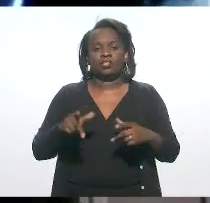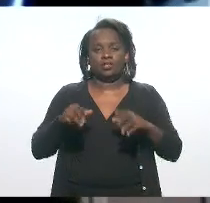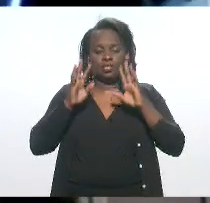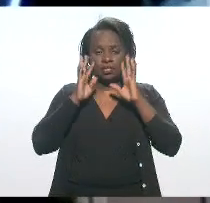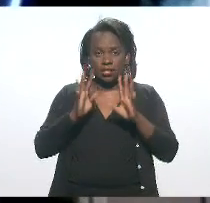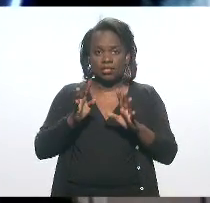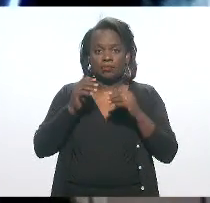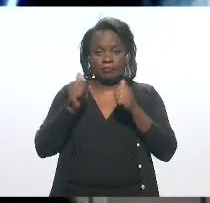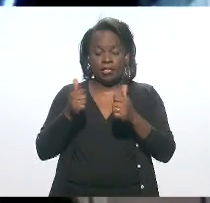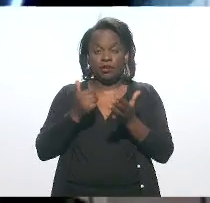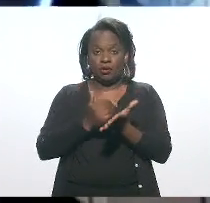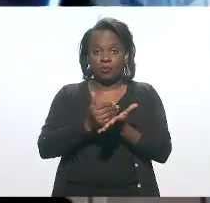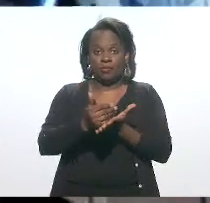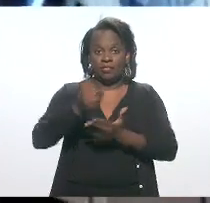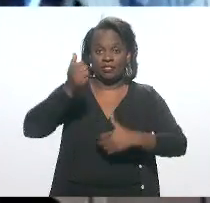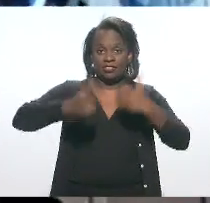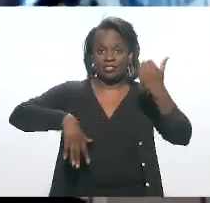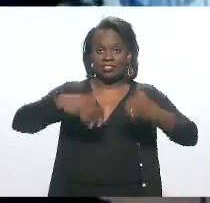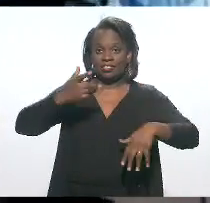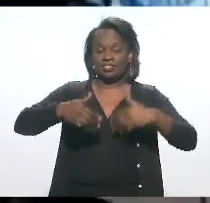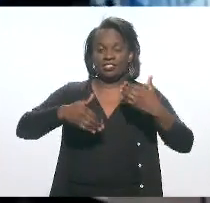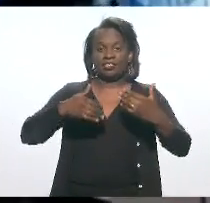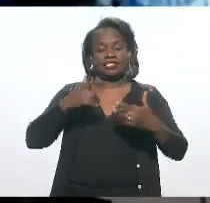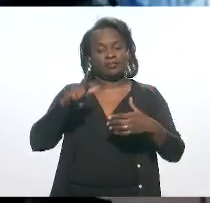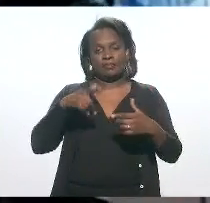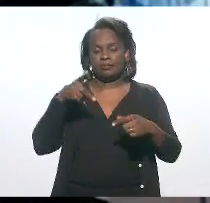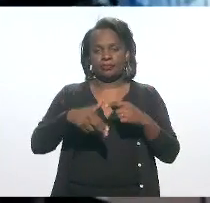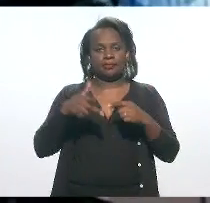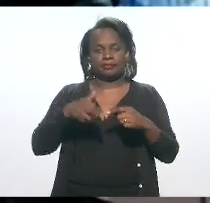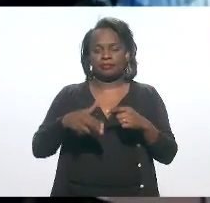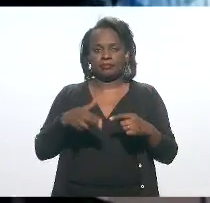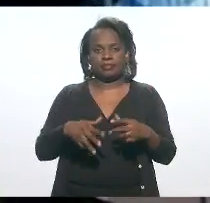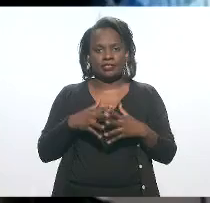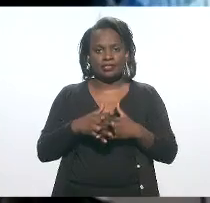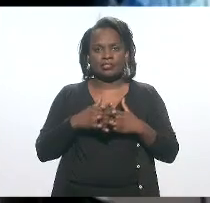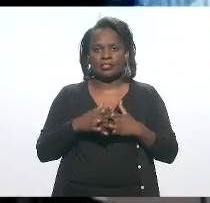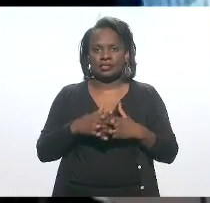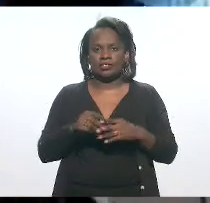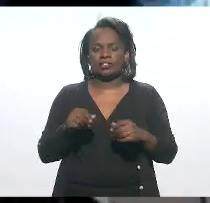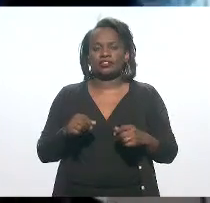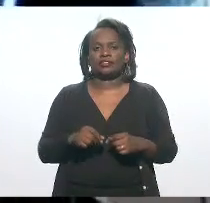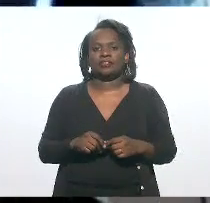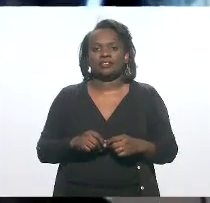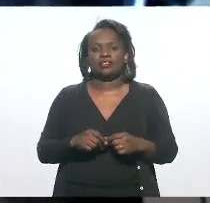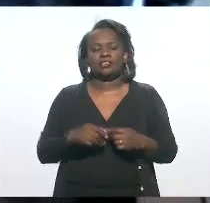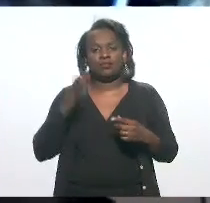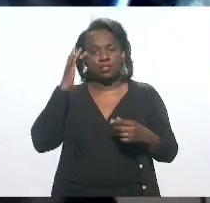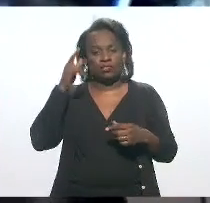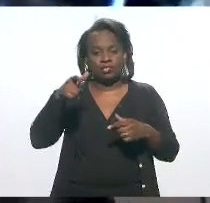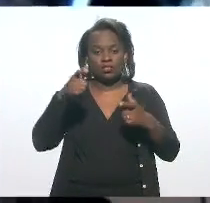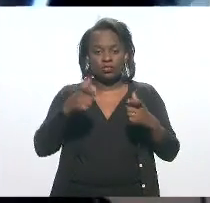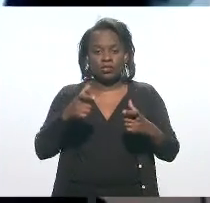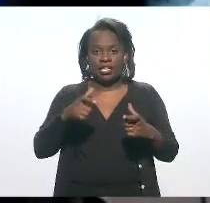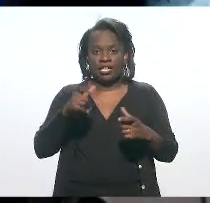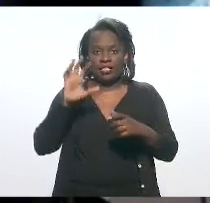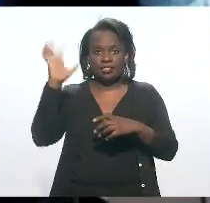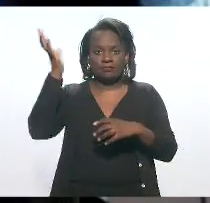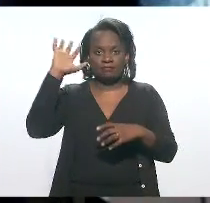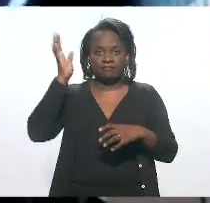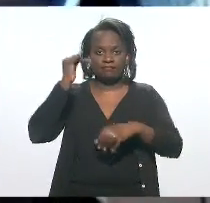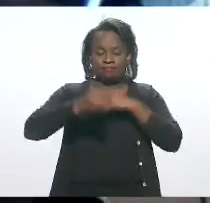ouvíamos bem no início da sua fala, mas depois ela ficou muito prejudicada. Acho que onde o senhor está, o sinal